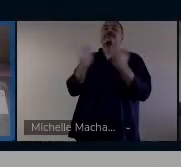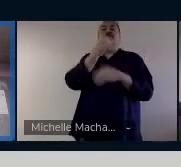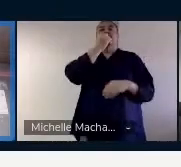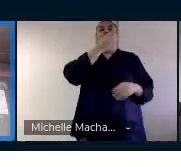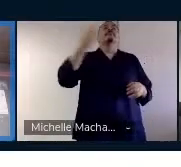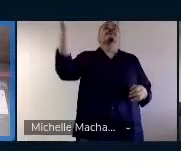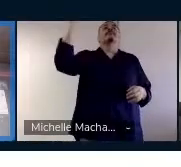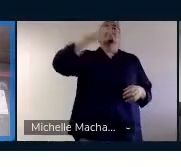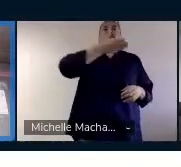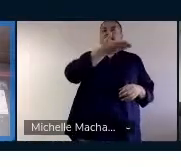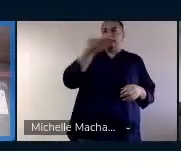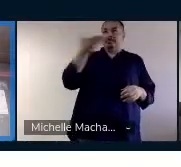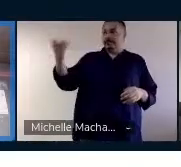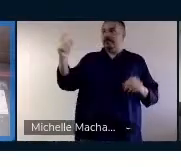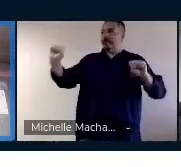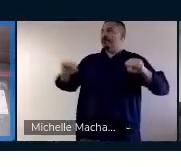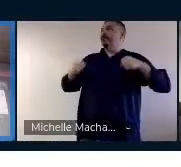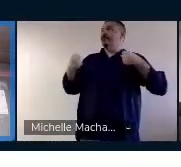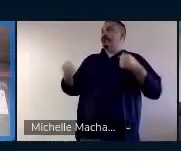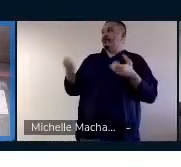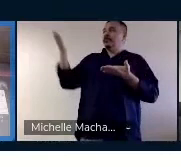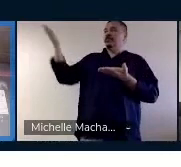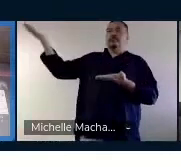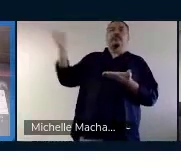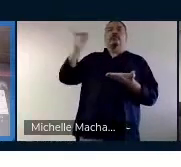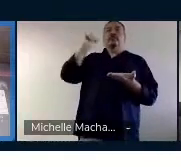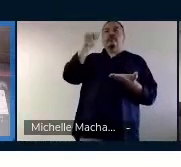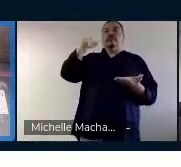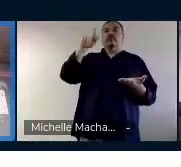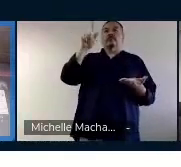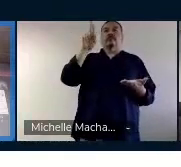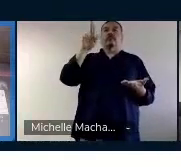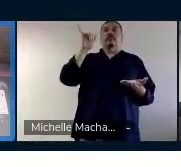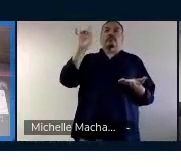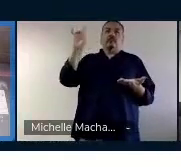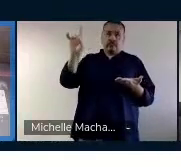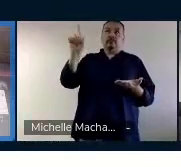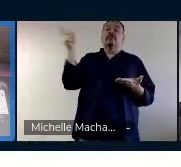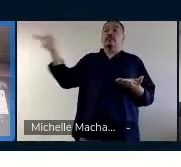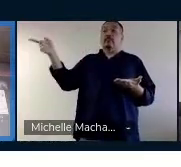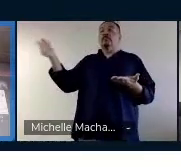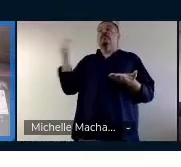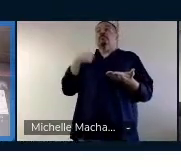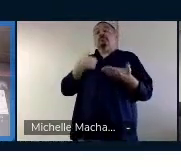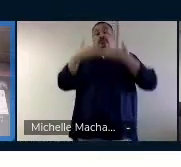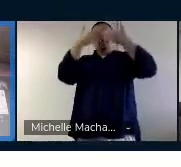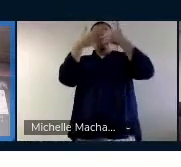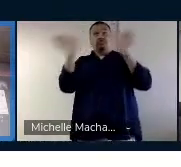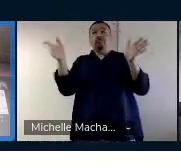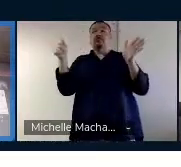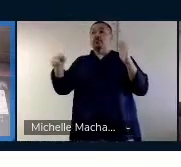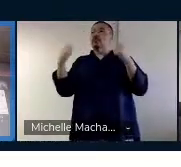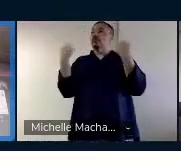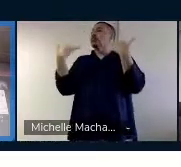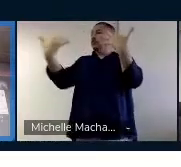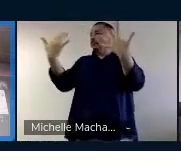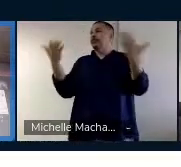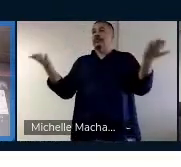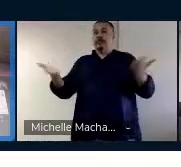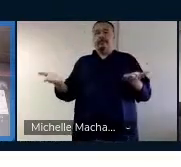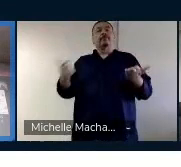Bem-vindos à defesa da Ingrid. Vamos dar abertura a essa sessão e,